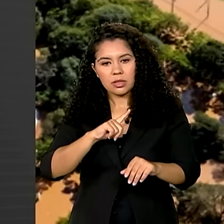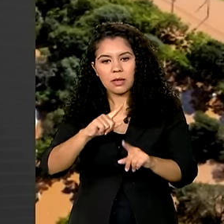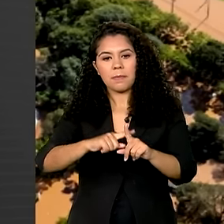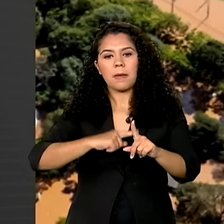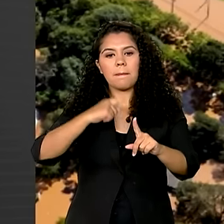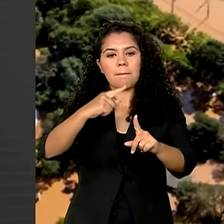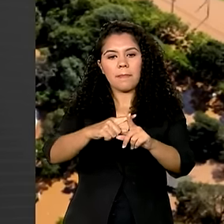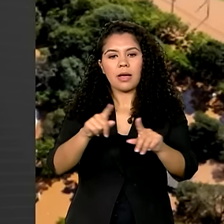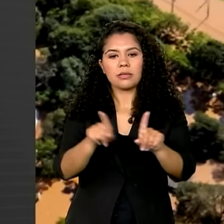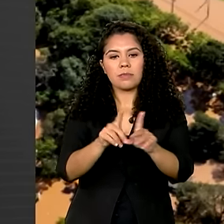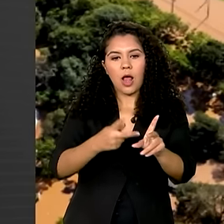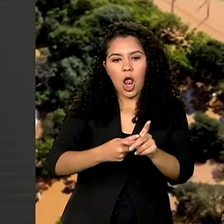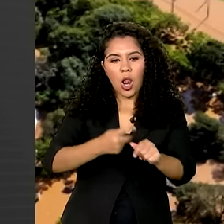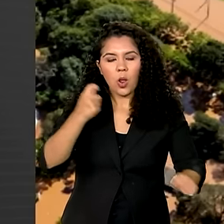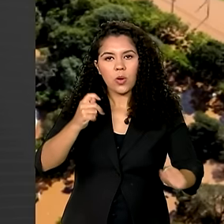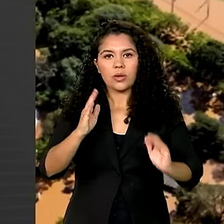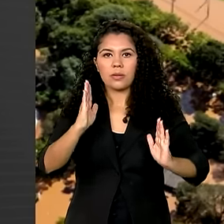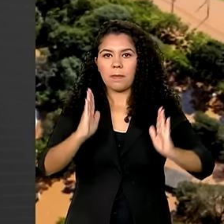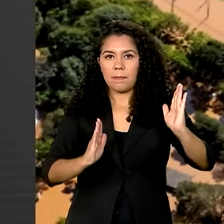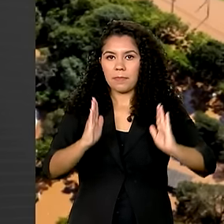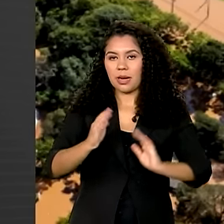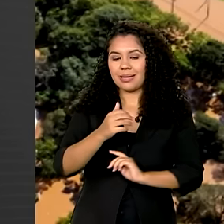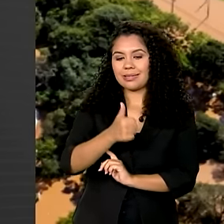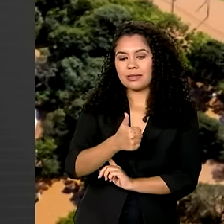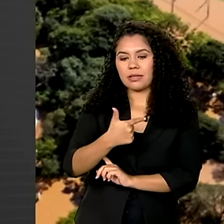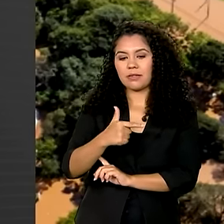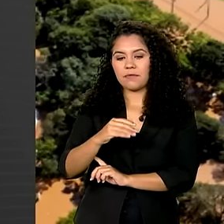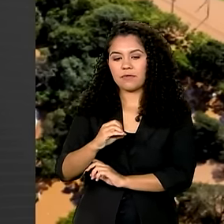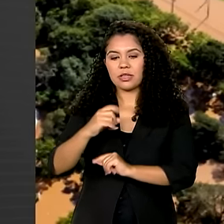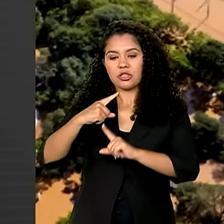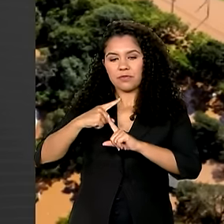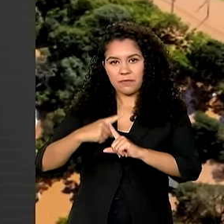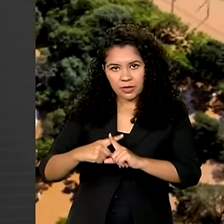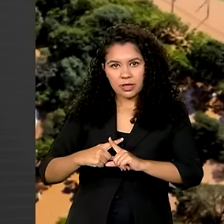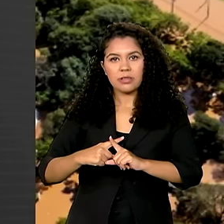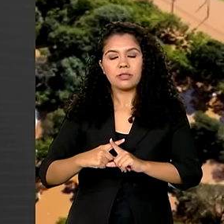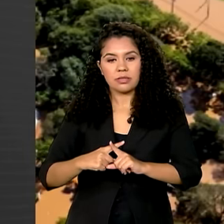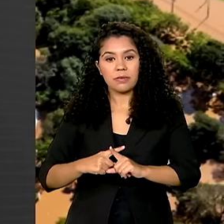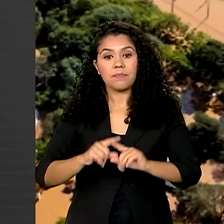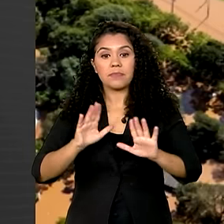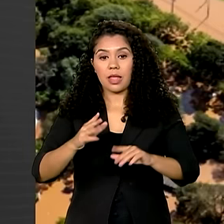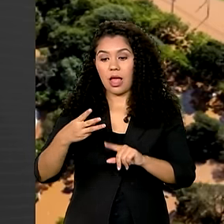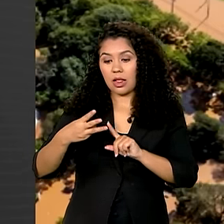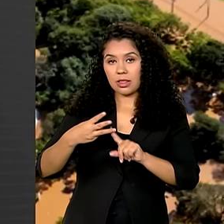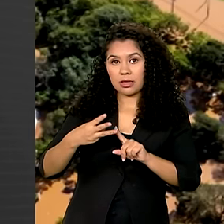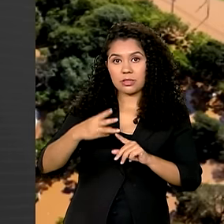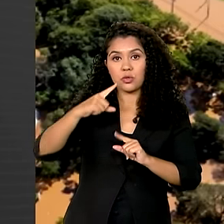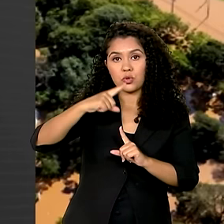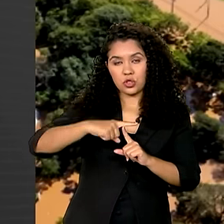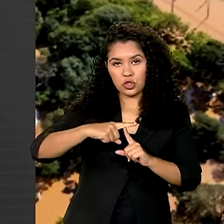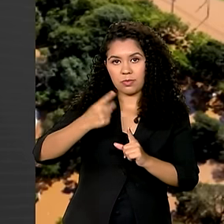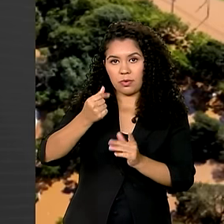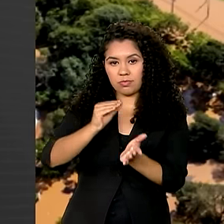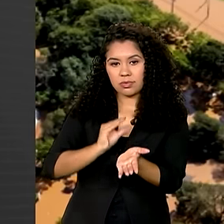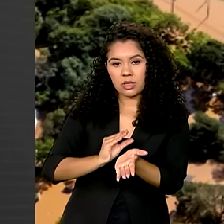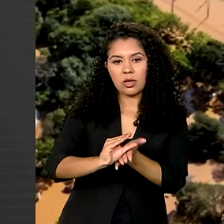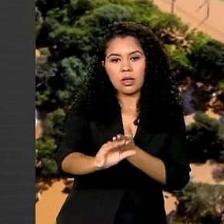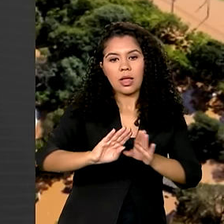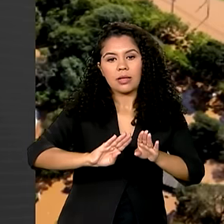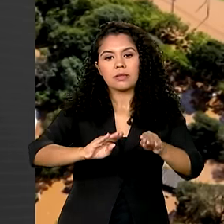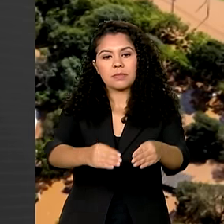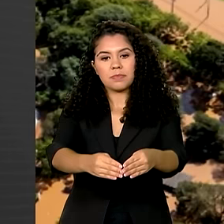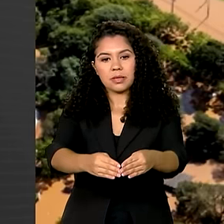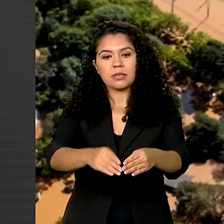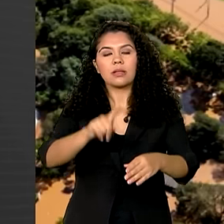bancário, prazo de até 120 meses e carência de dois anos. E a terceira linha de crédito é voltada para o